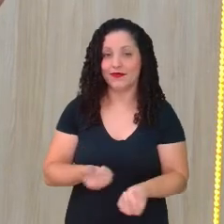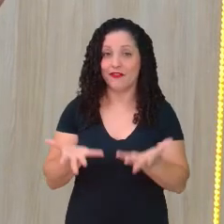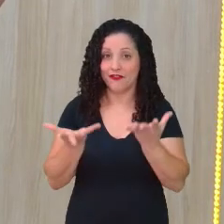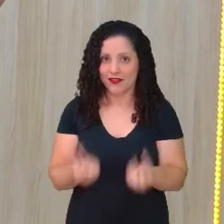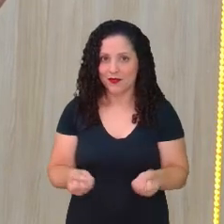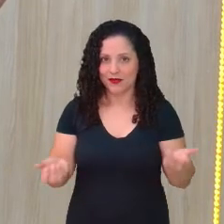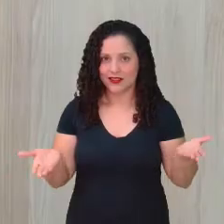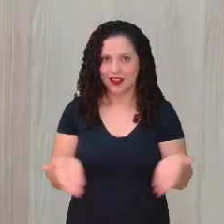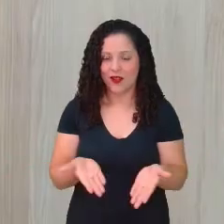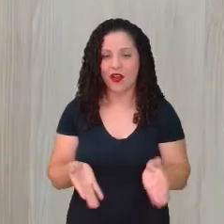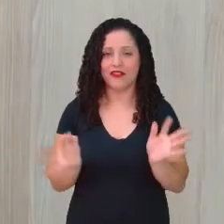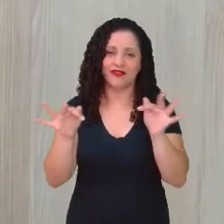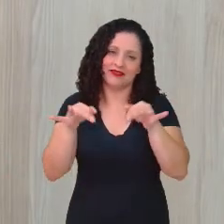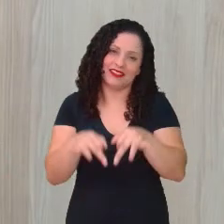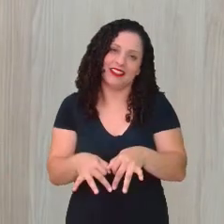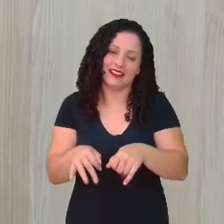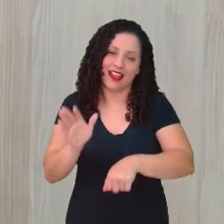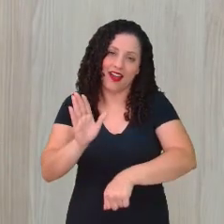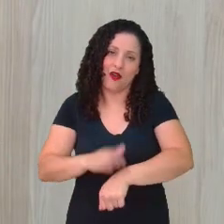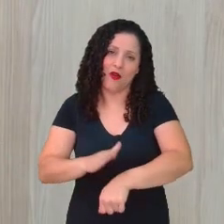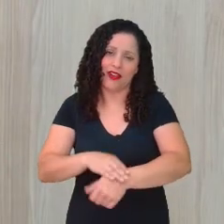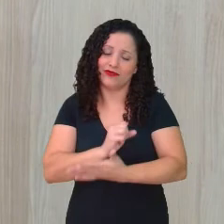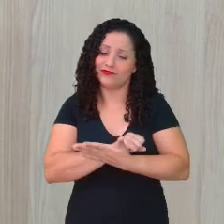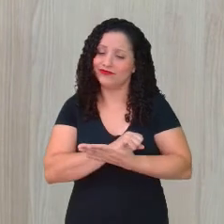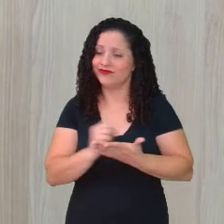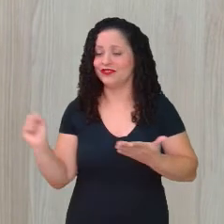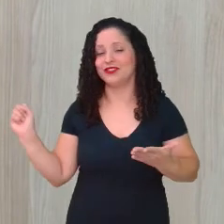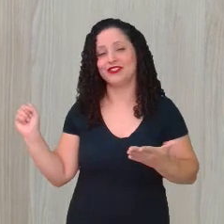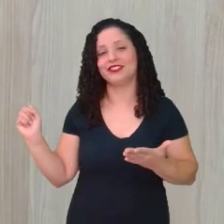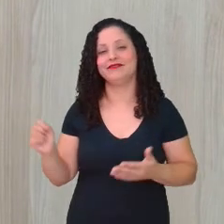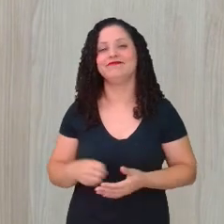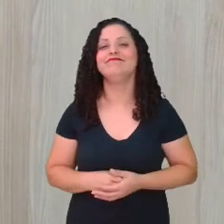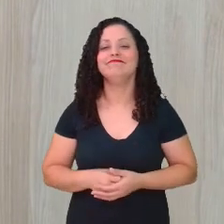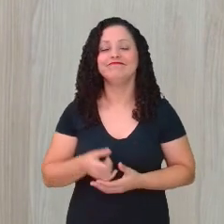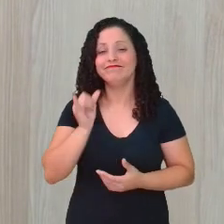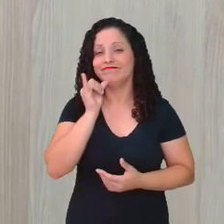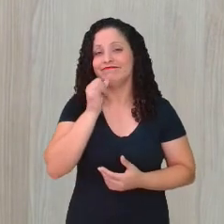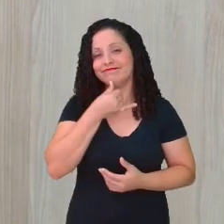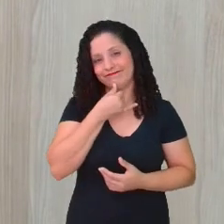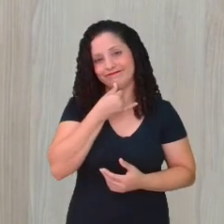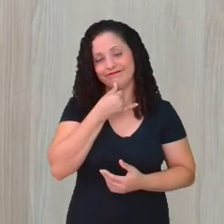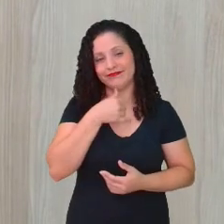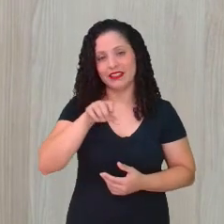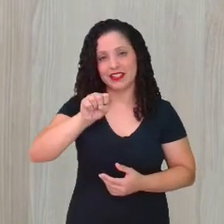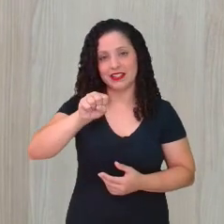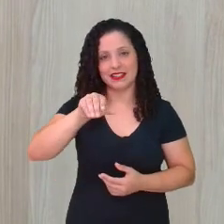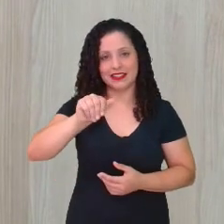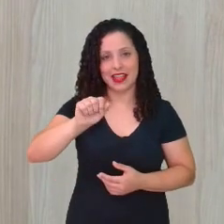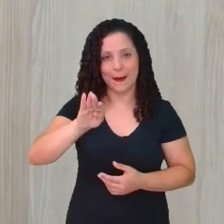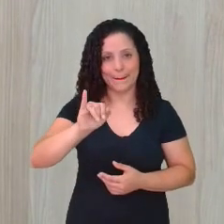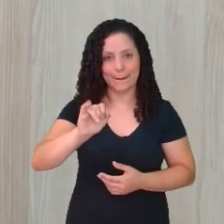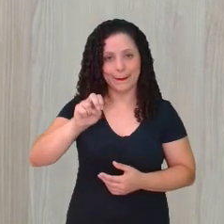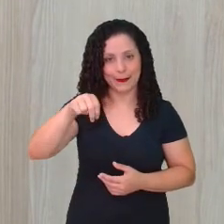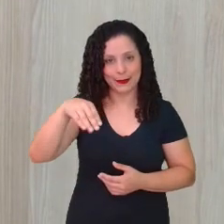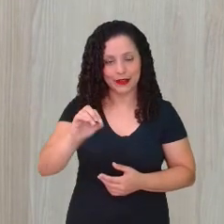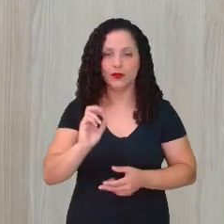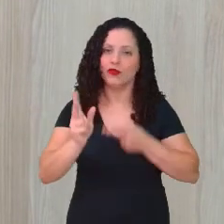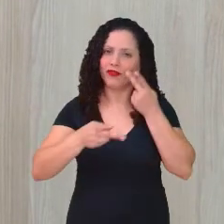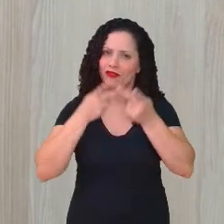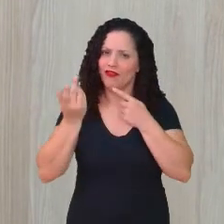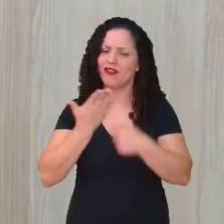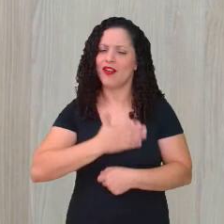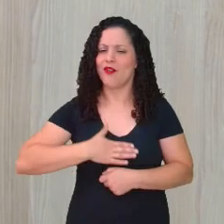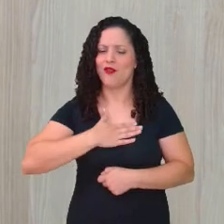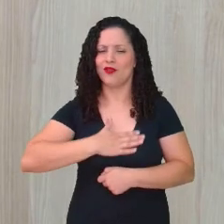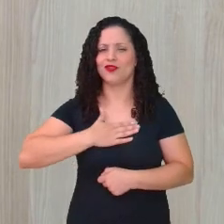despedir, porque o nosso horário já se foi. professora Adriana, infelizmente, Sabino colocou aqui que gostou da aula, então Sabino ficou